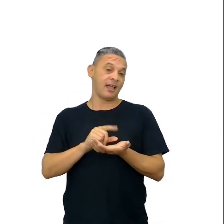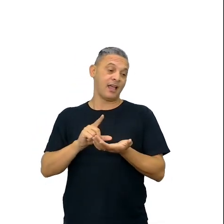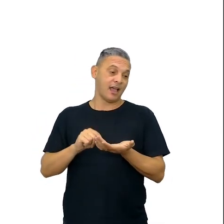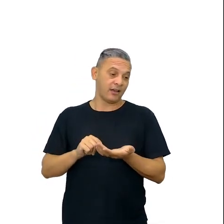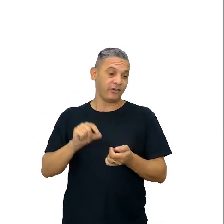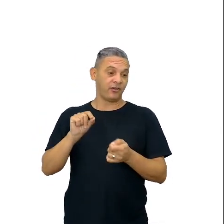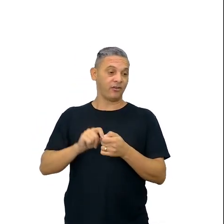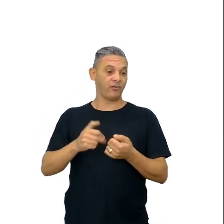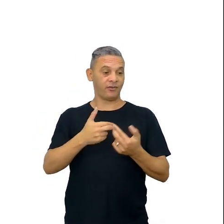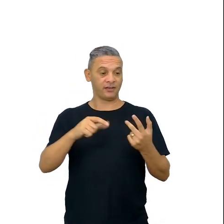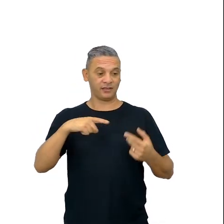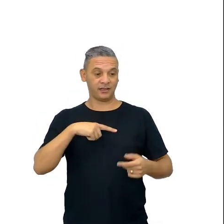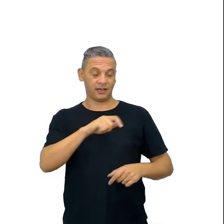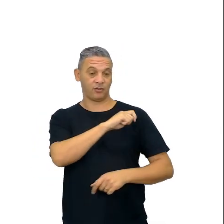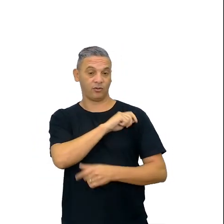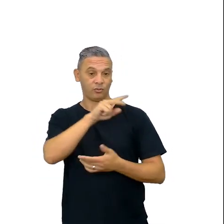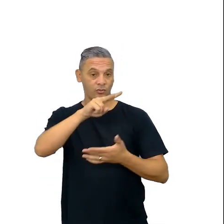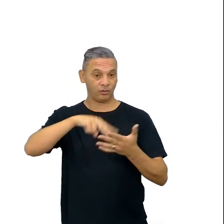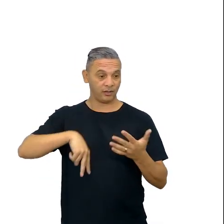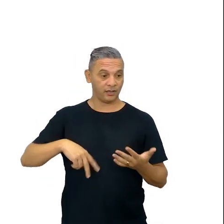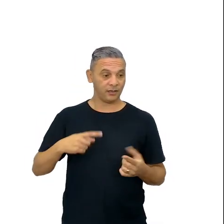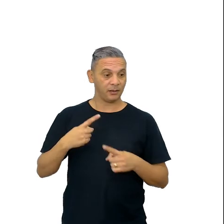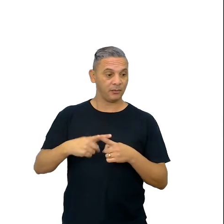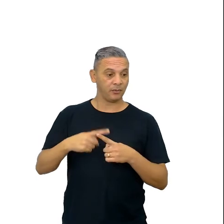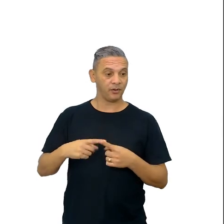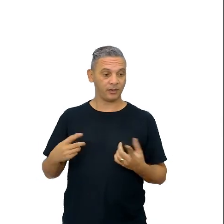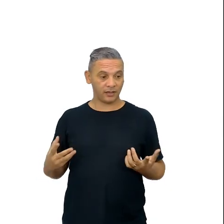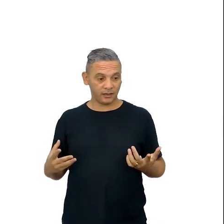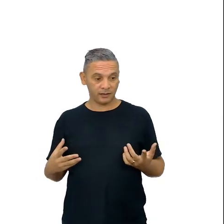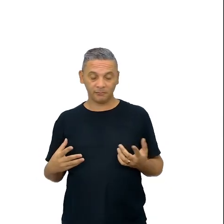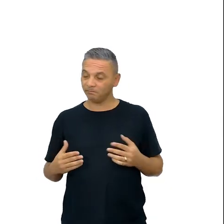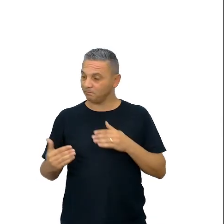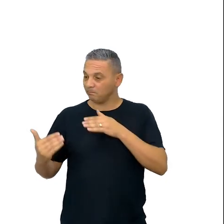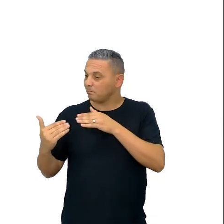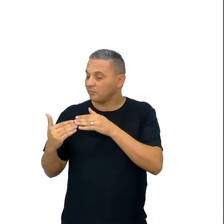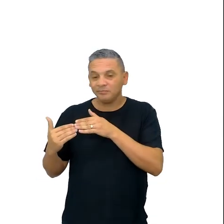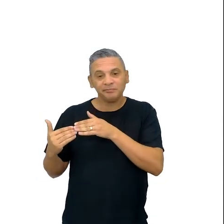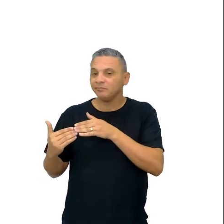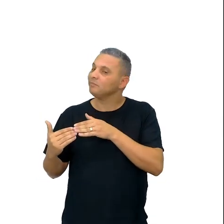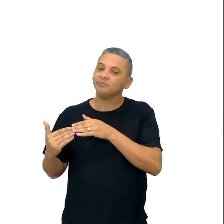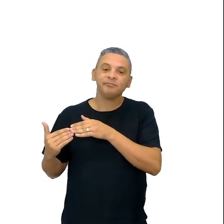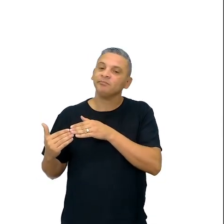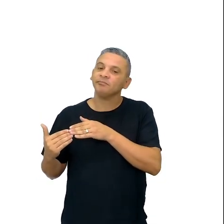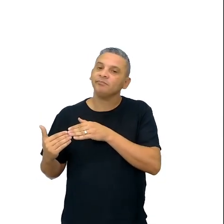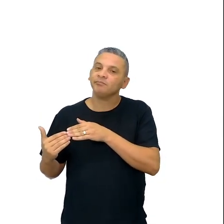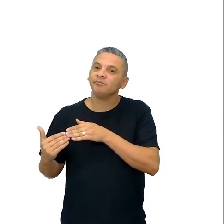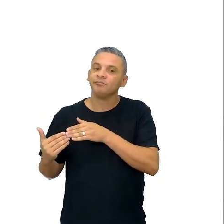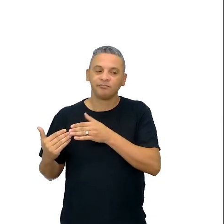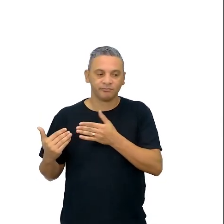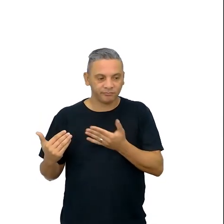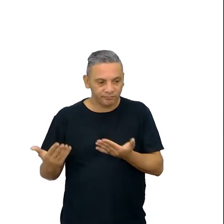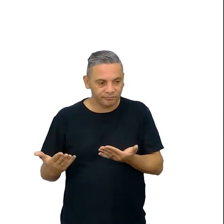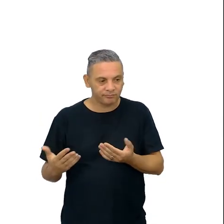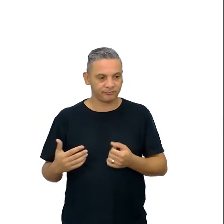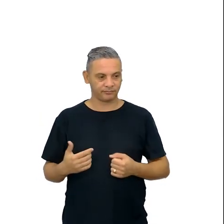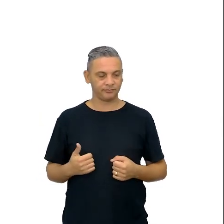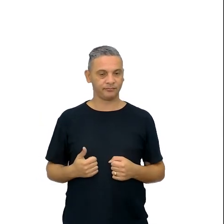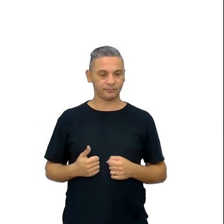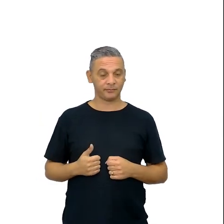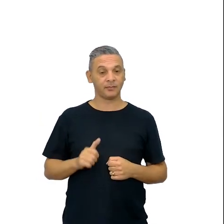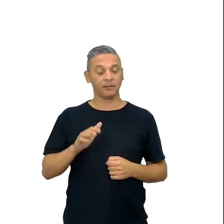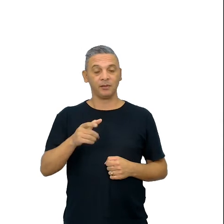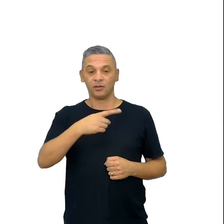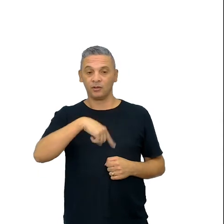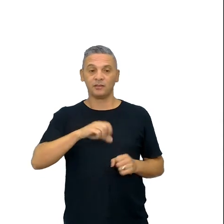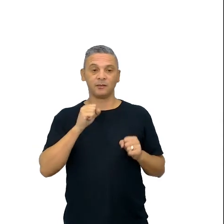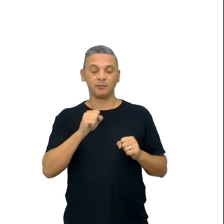fazer o aluno ler na minha aula, porque, pelo menos, não bate com as nossas realidades, né, a gente tem esse tipo de ação. Mas a